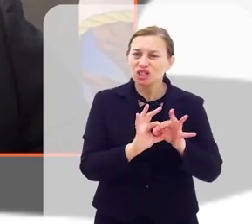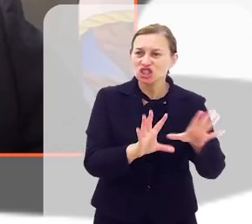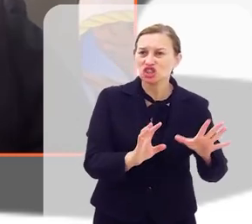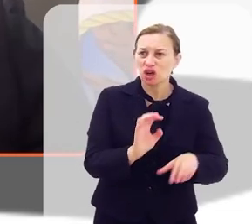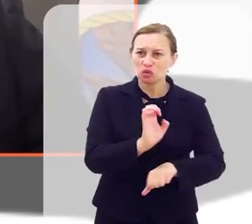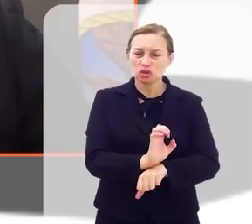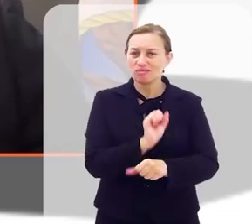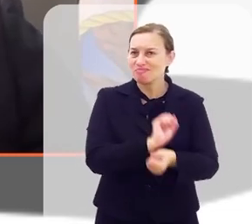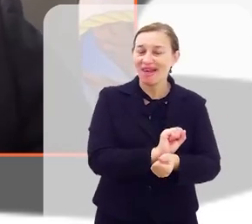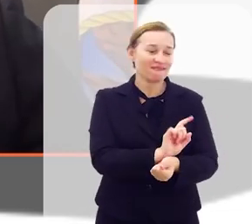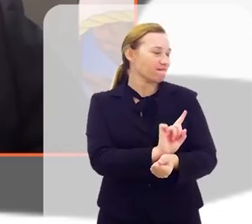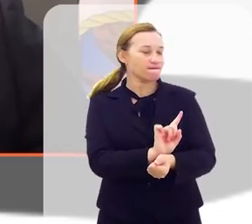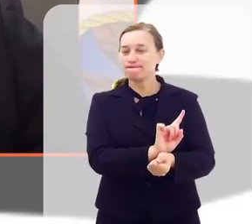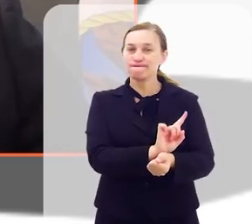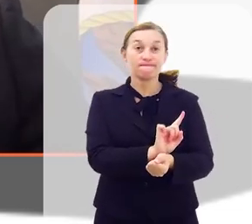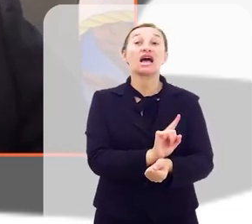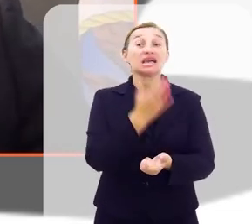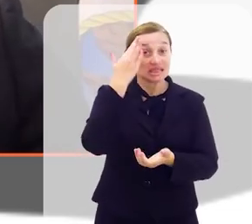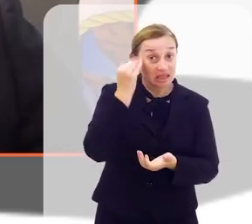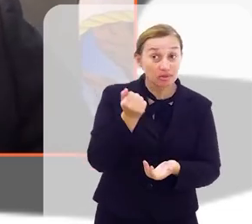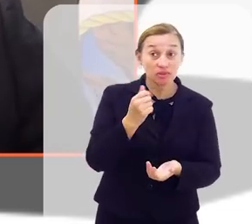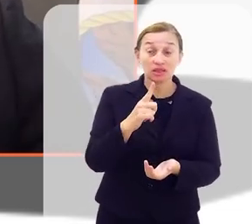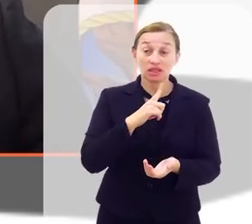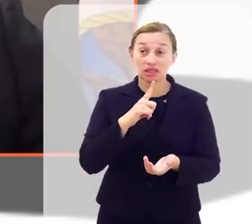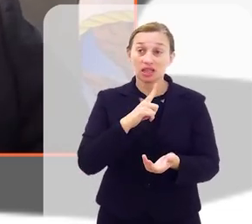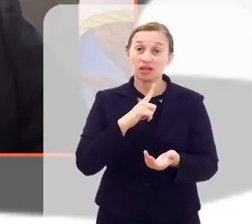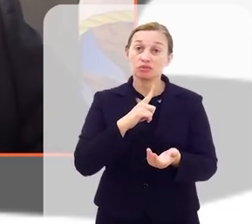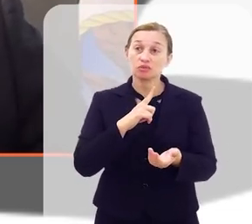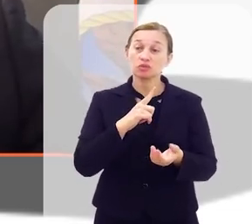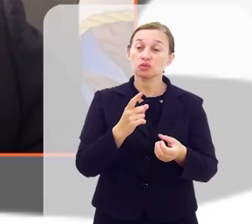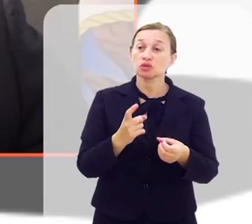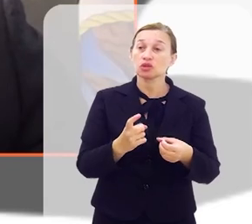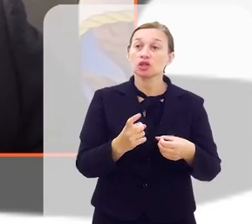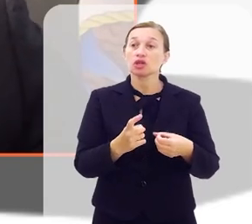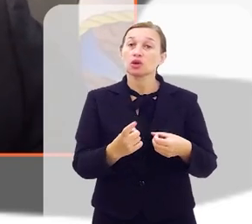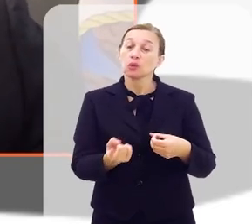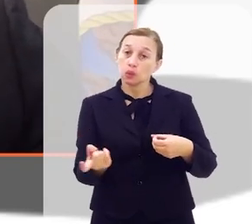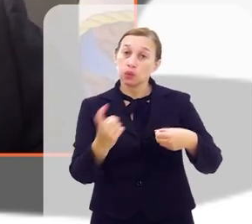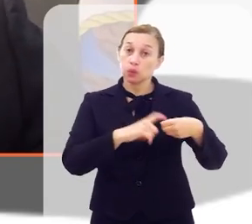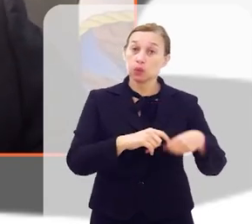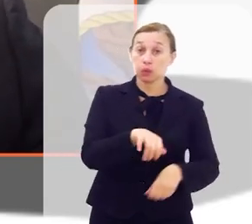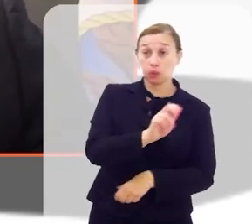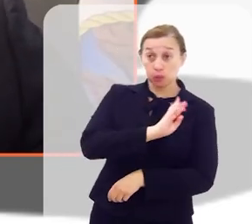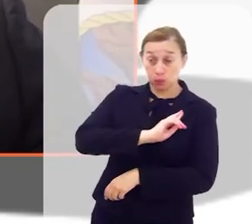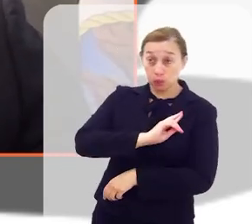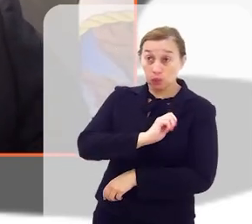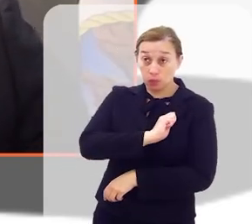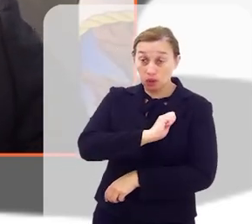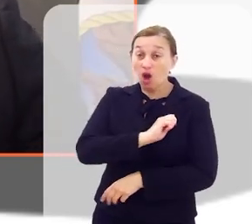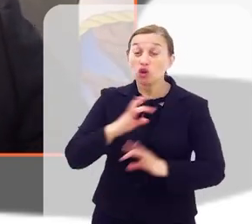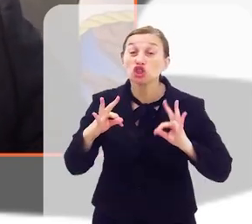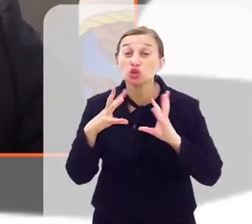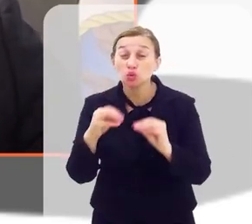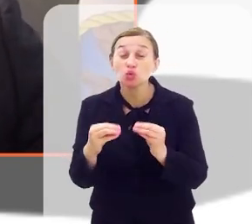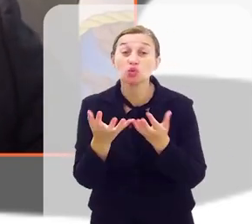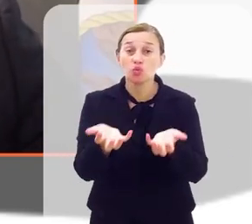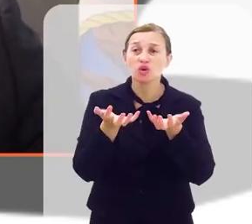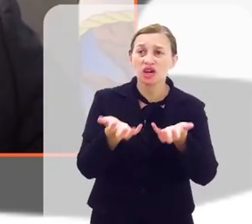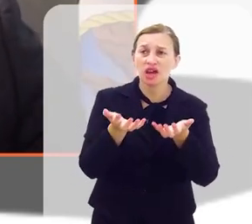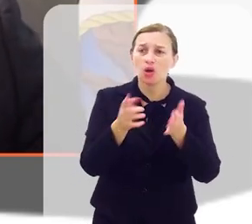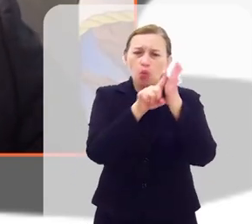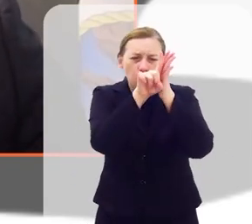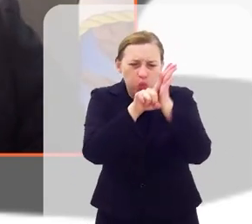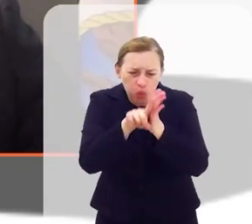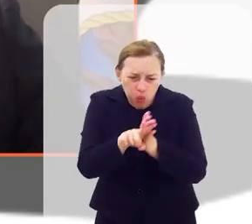deixar o nosso Estado parar. A gente sabe que nós estamos em recuperação fiscal e tudo requer